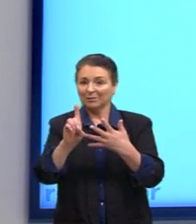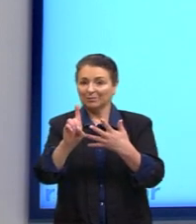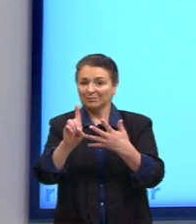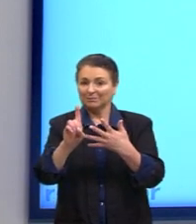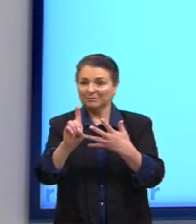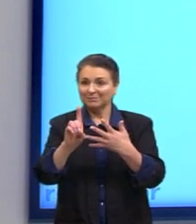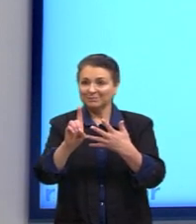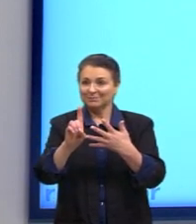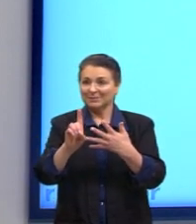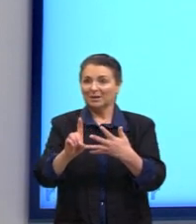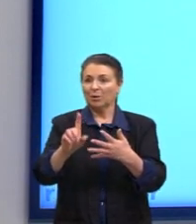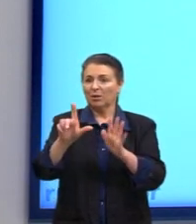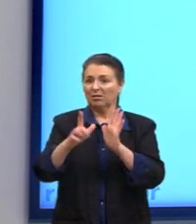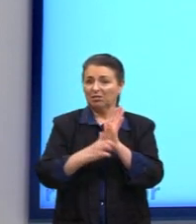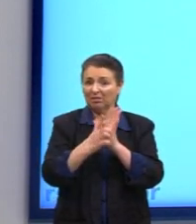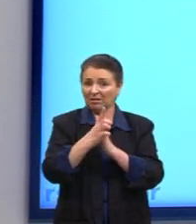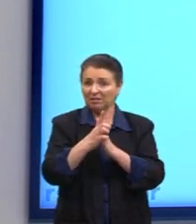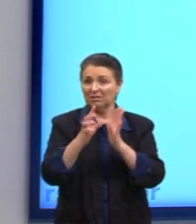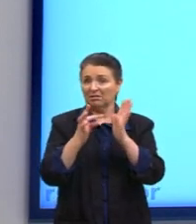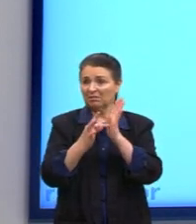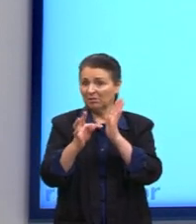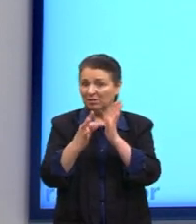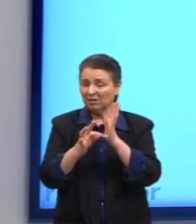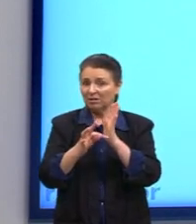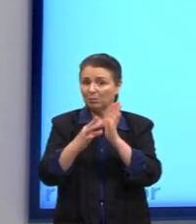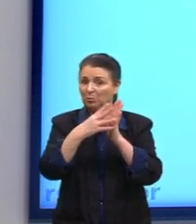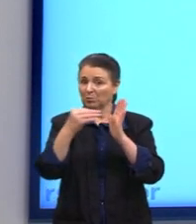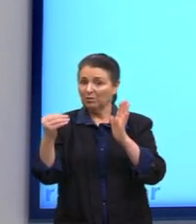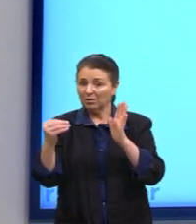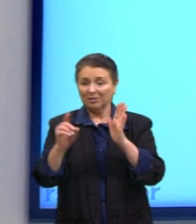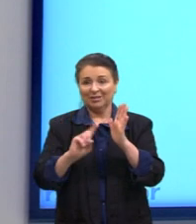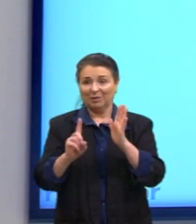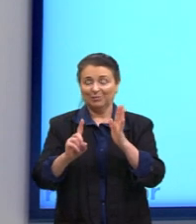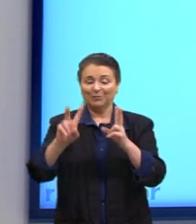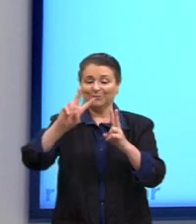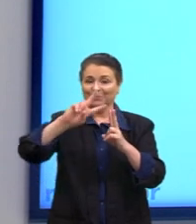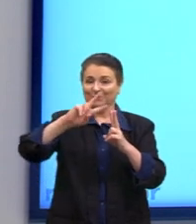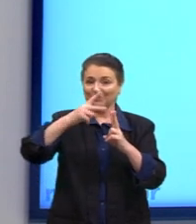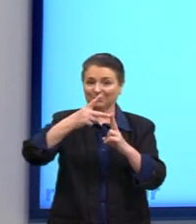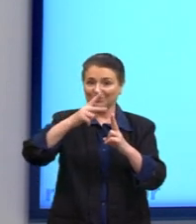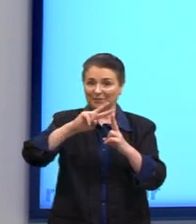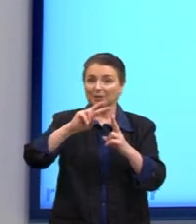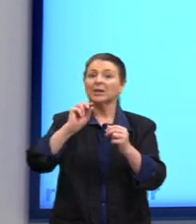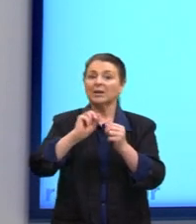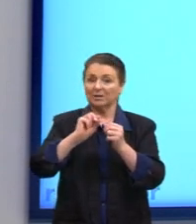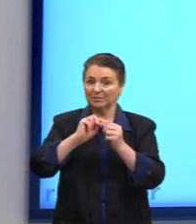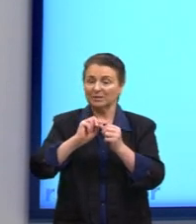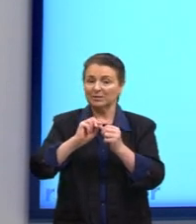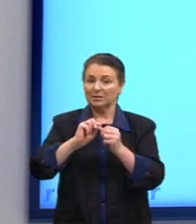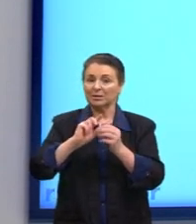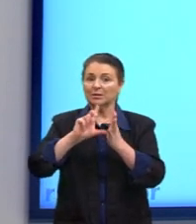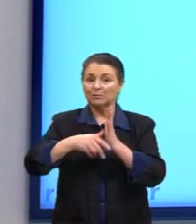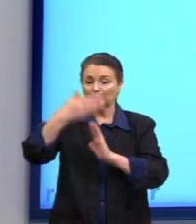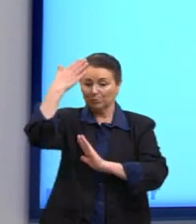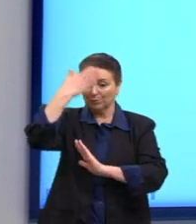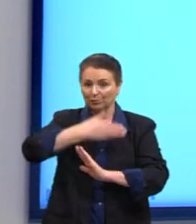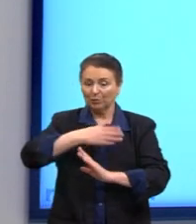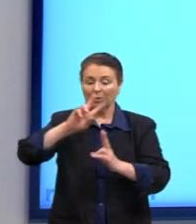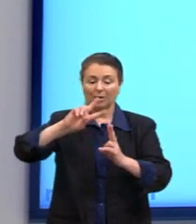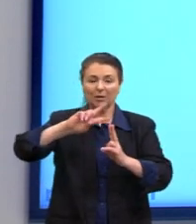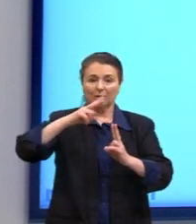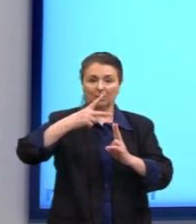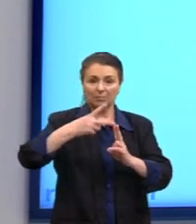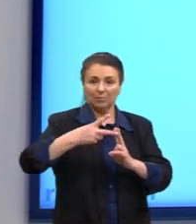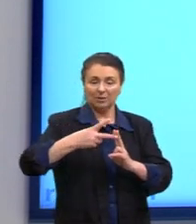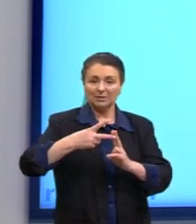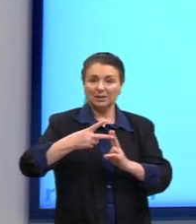também não era, então é uma hipótese, né. E o Galileu fez isso, depois essa teoria foi comprovada, essa hipótese, essa hipótese do